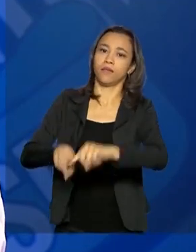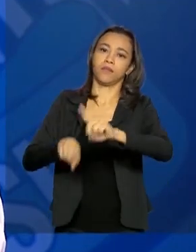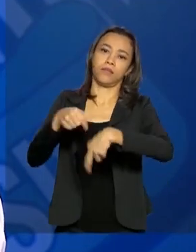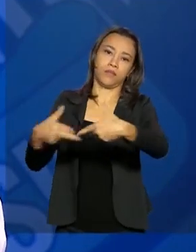Ministério da Saúde. Obrigado.